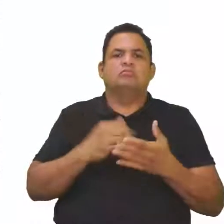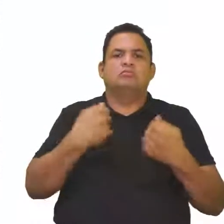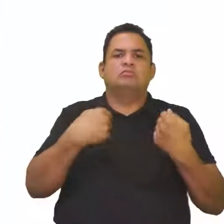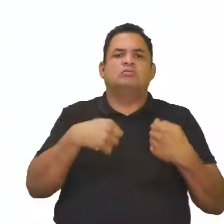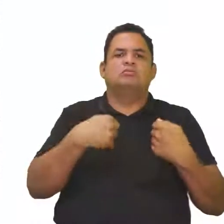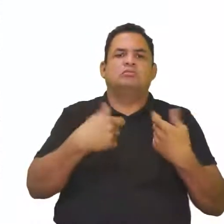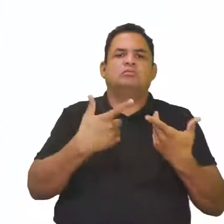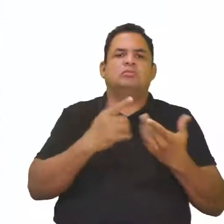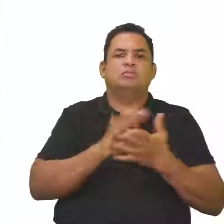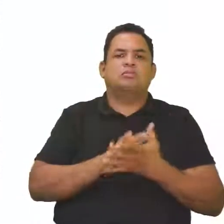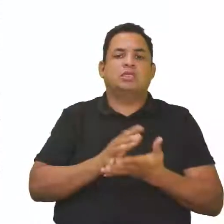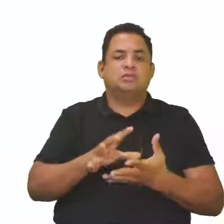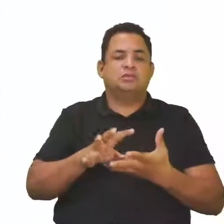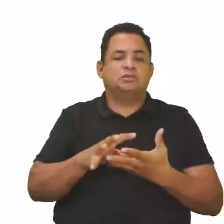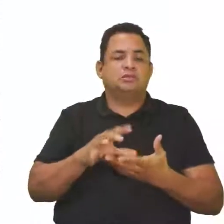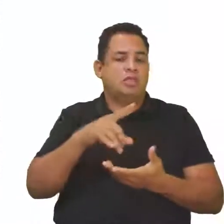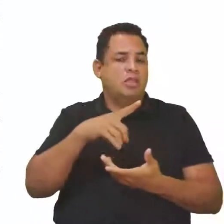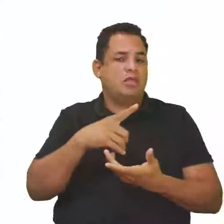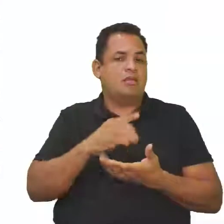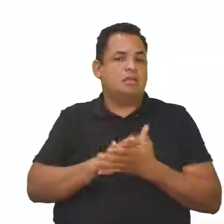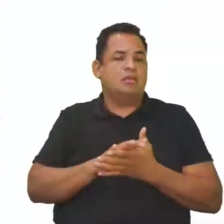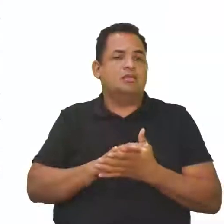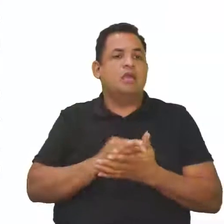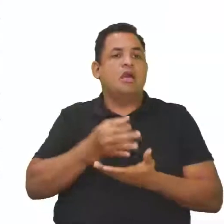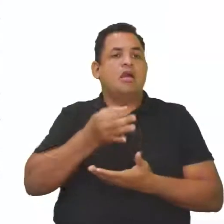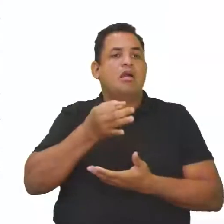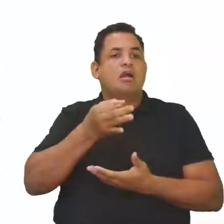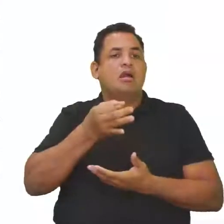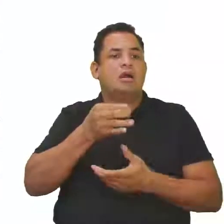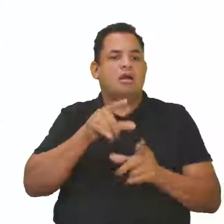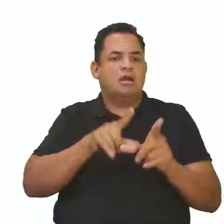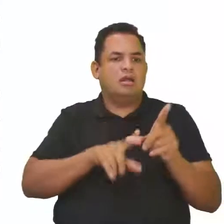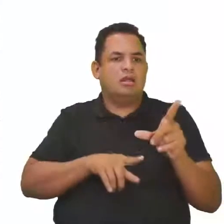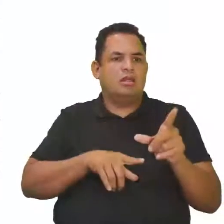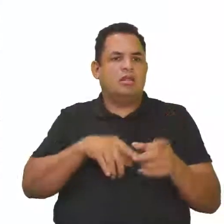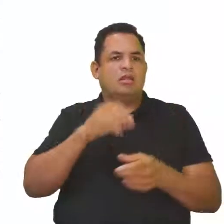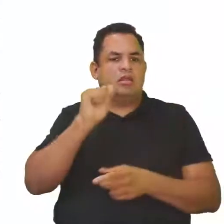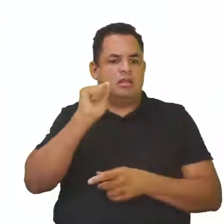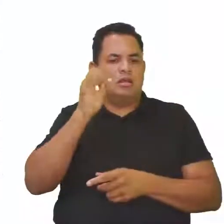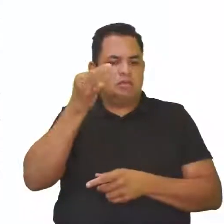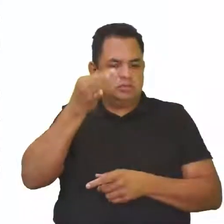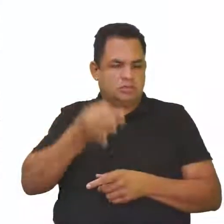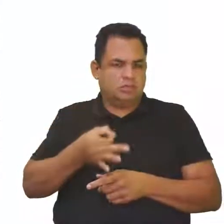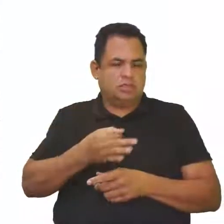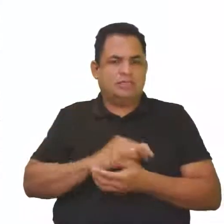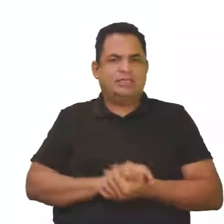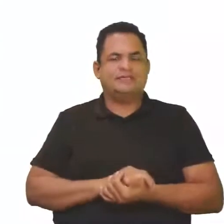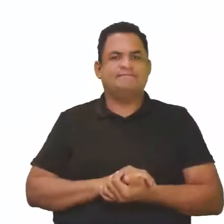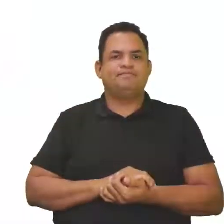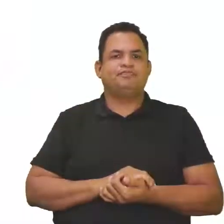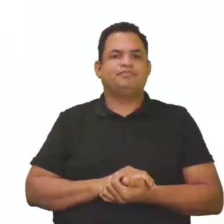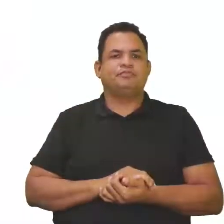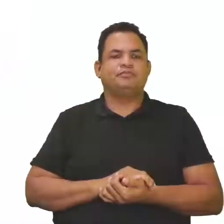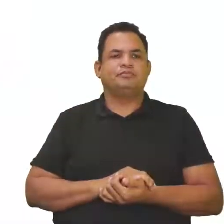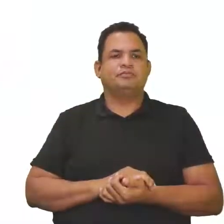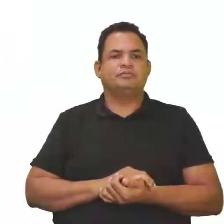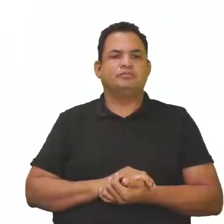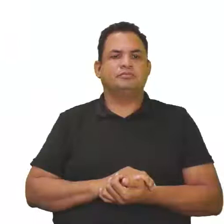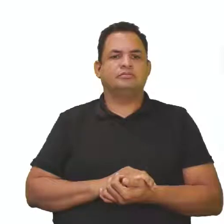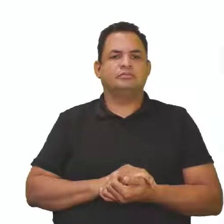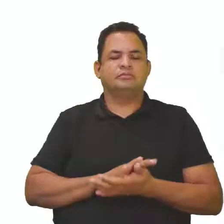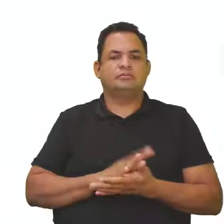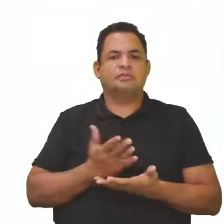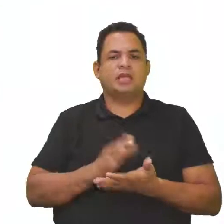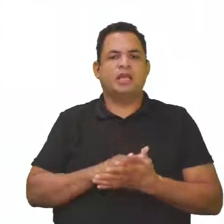Para ser adquirida. Por isso que a nossa alternativa correta é a letra A. E a nossa terceira,